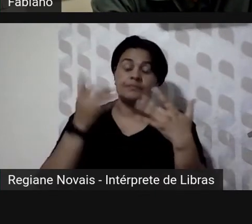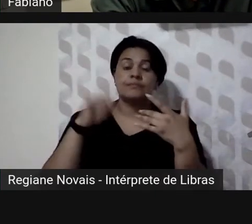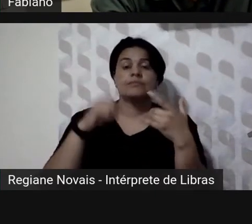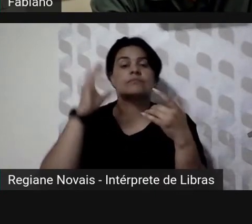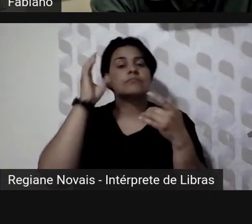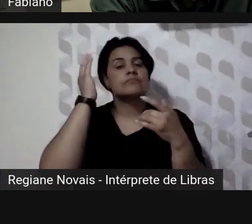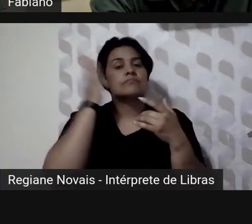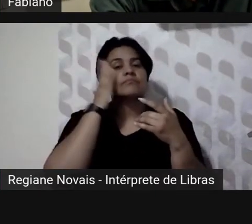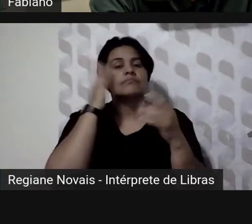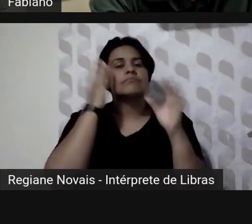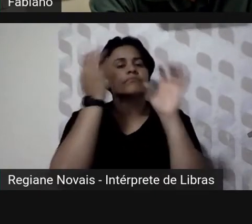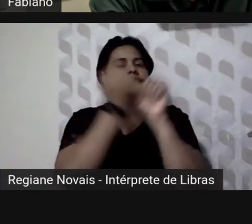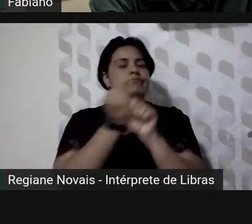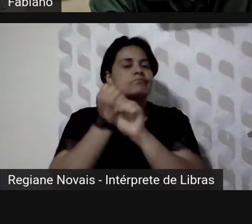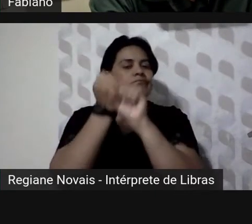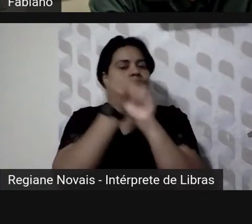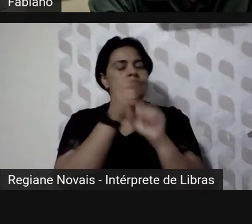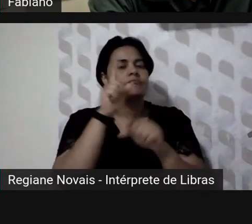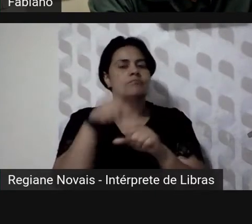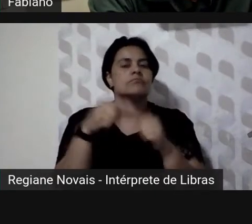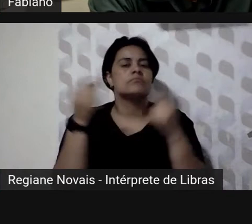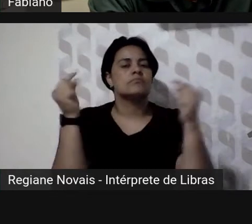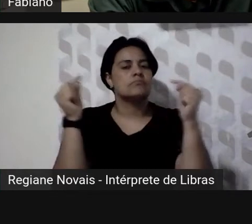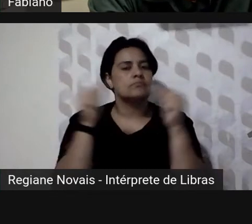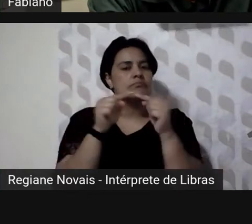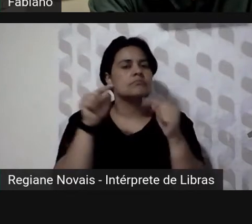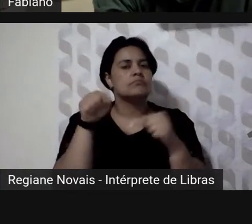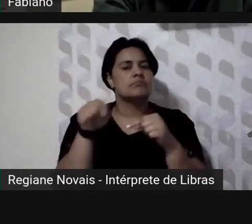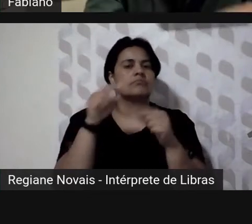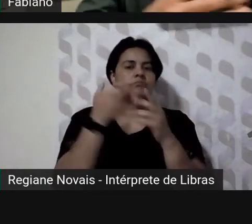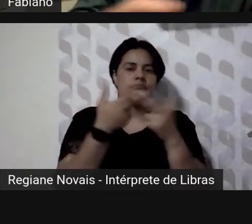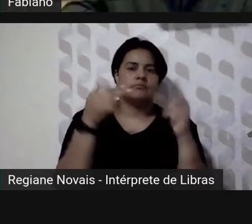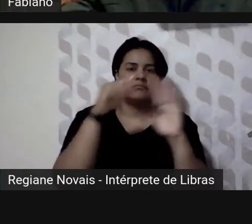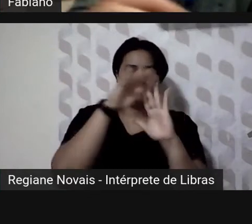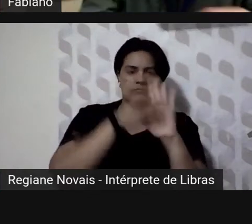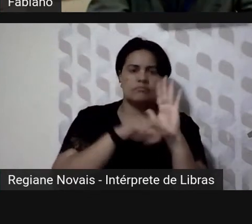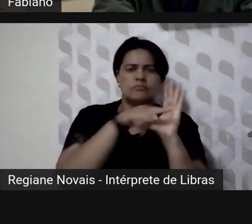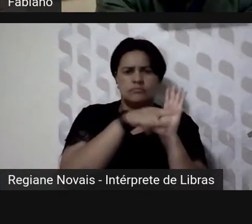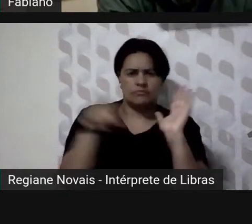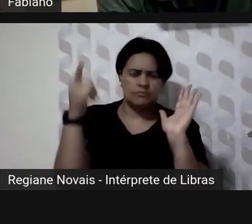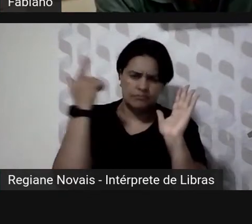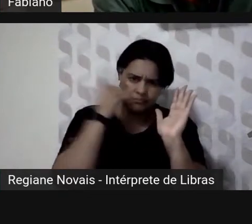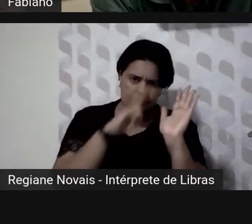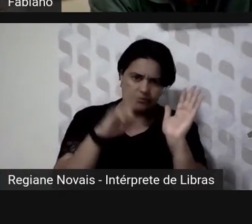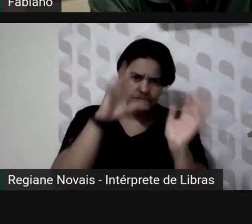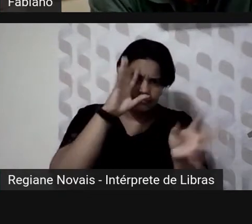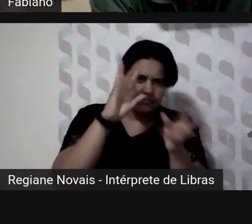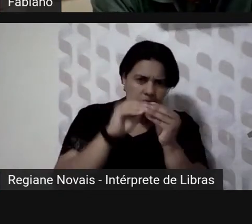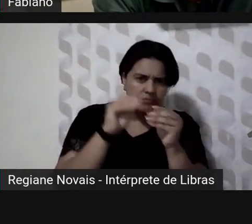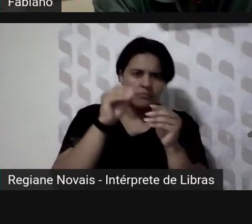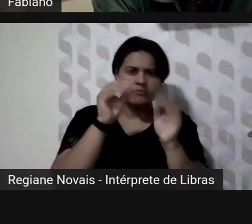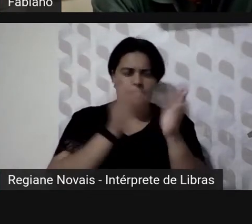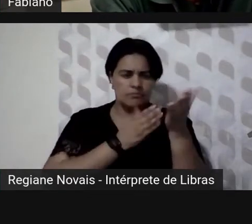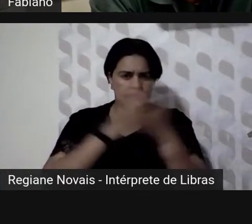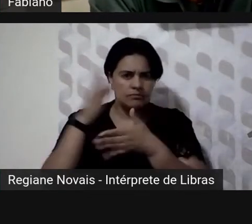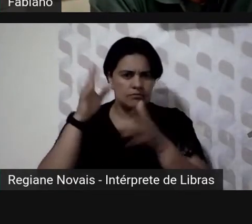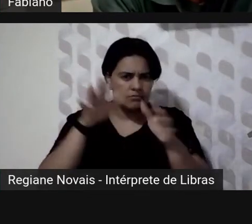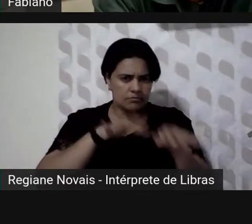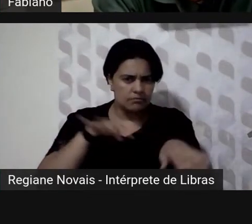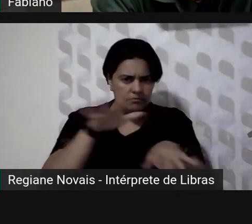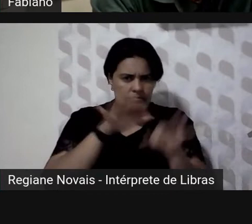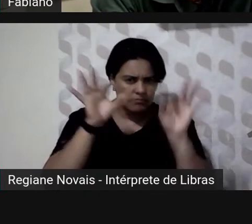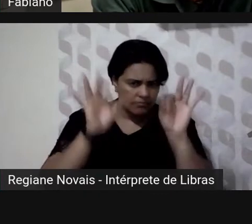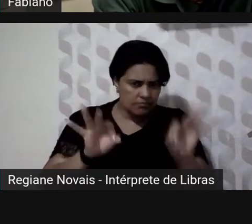DTEC e aplicando esse procedimento você consegue enxergar a viabilidade num departamento do tamanho do DTEC